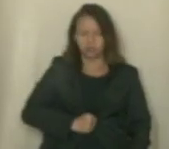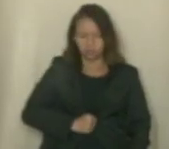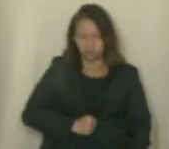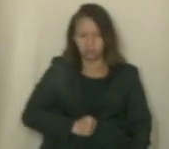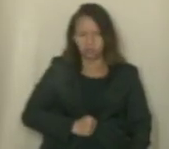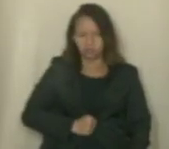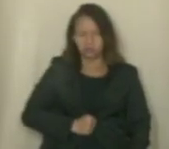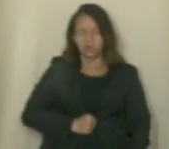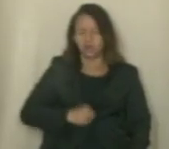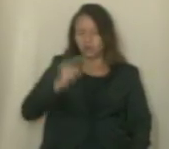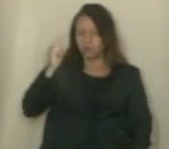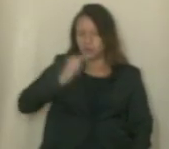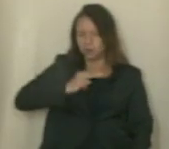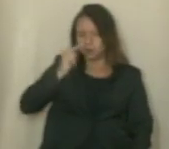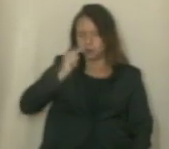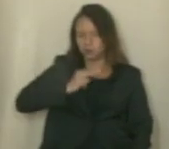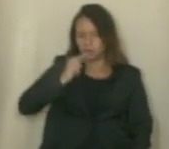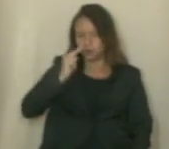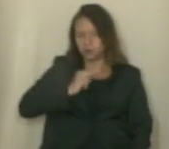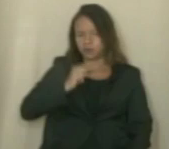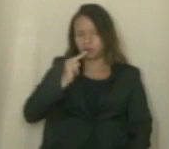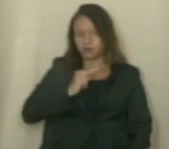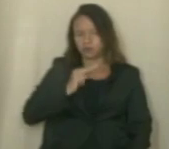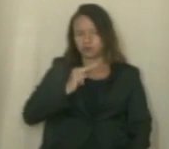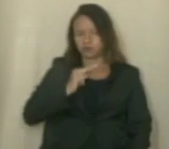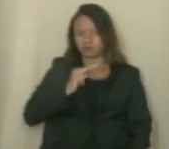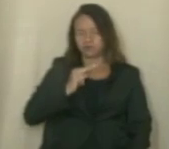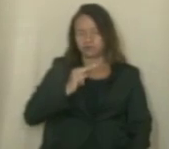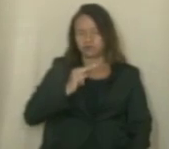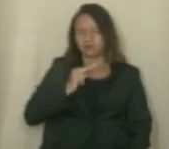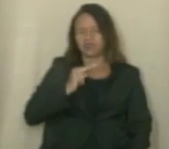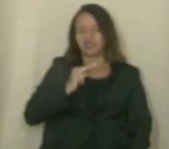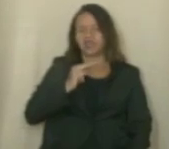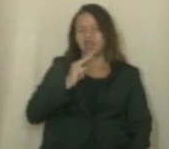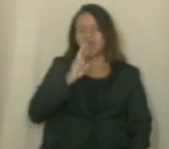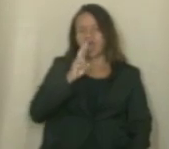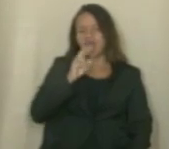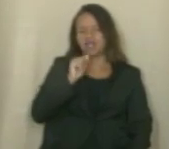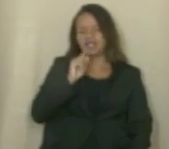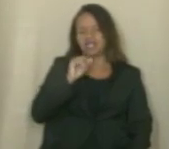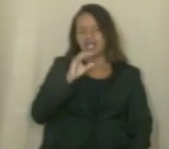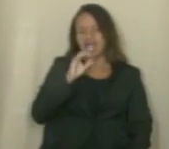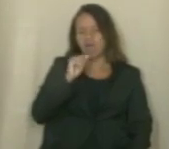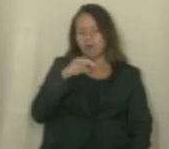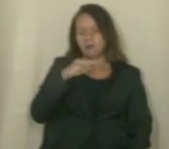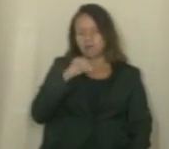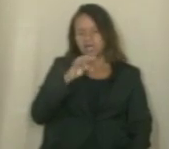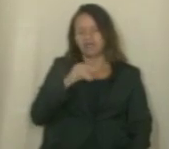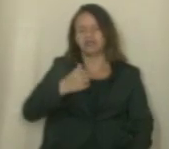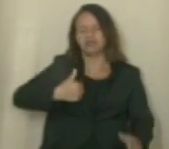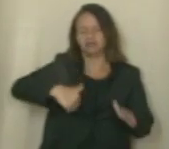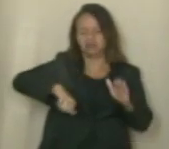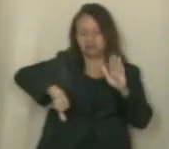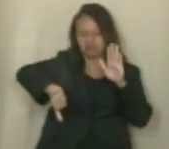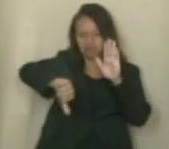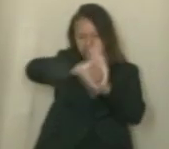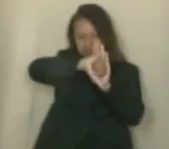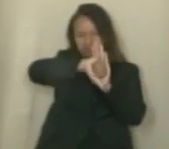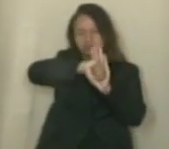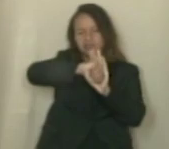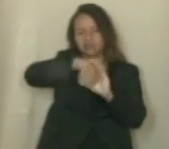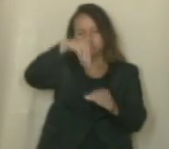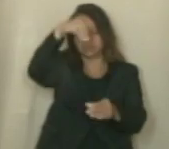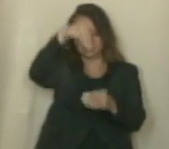imediatamente, radicalmente descriminalizado na